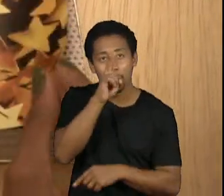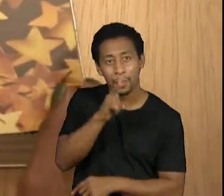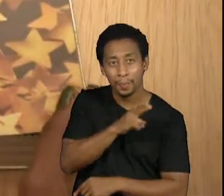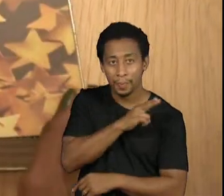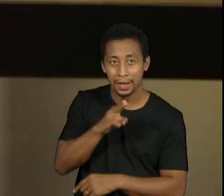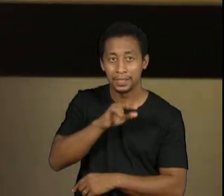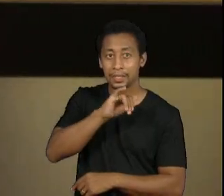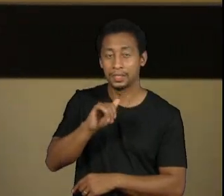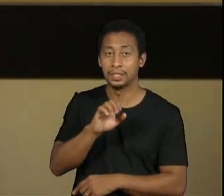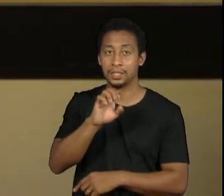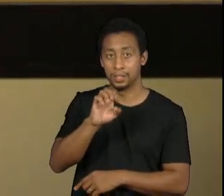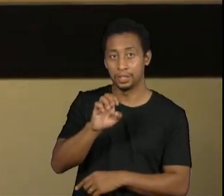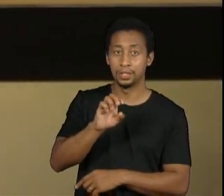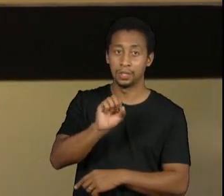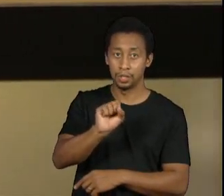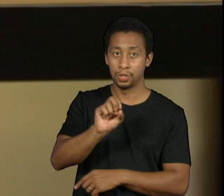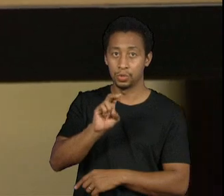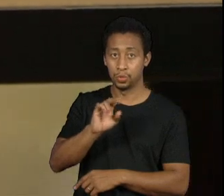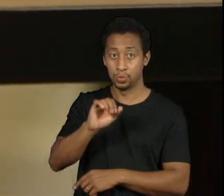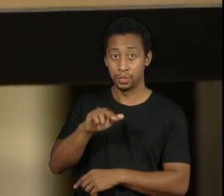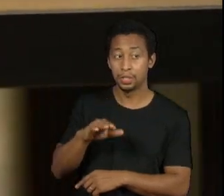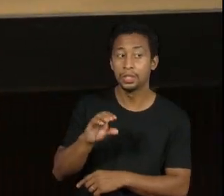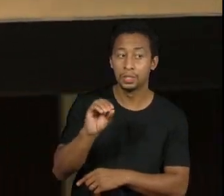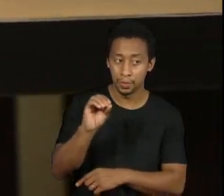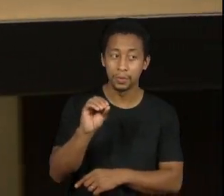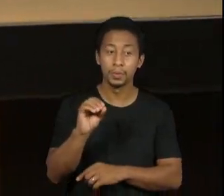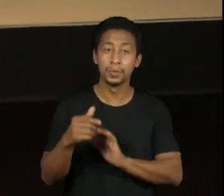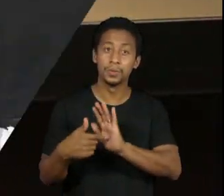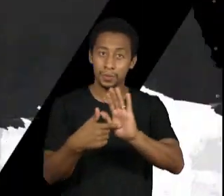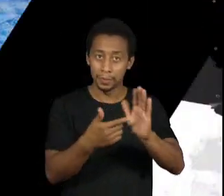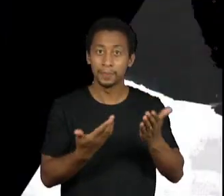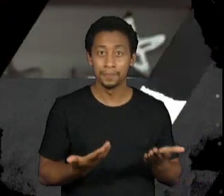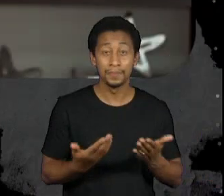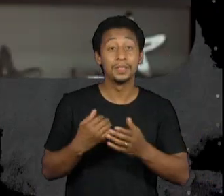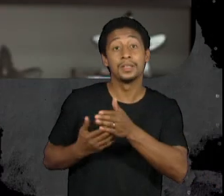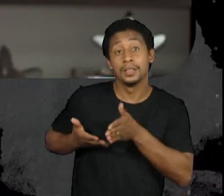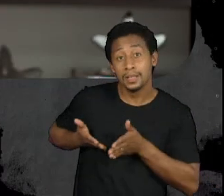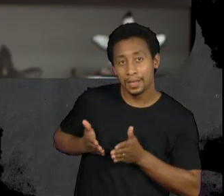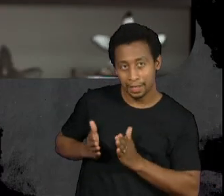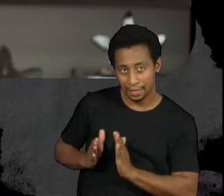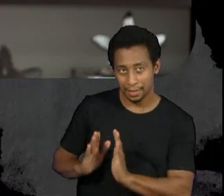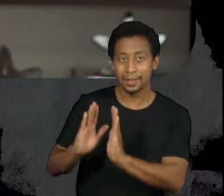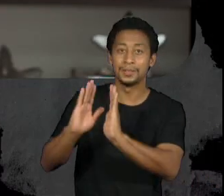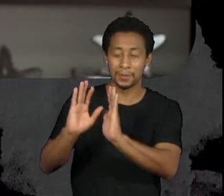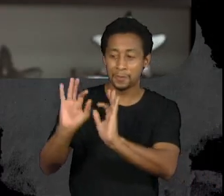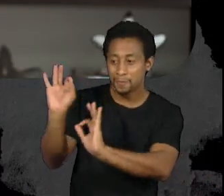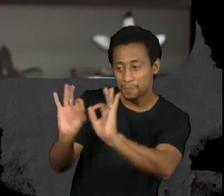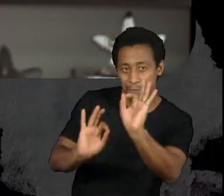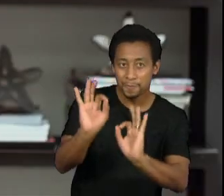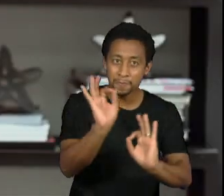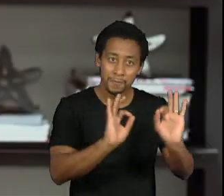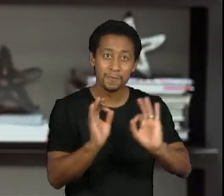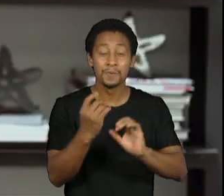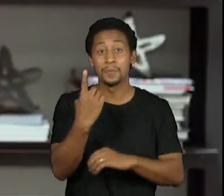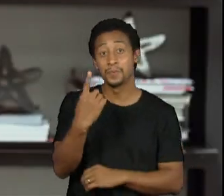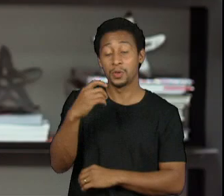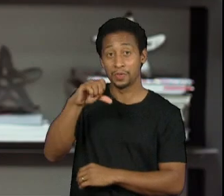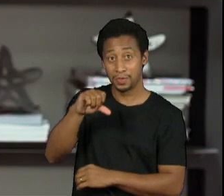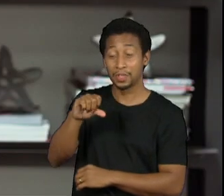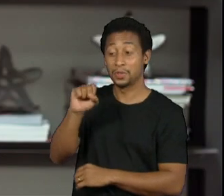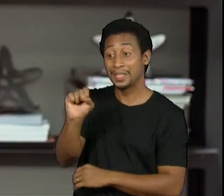O Clube de Criação nasceu em 1975 com a ideia de ser uma memória,